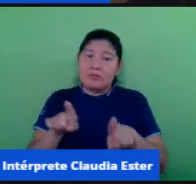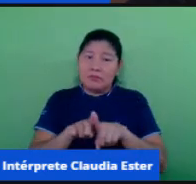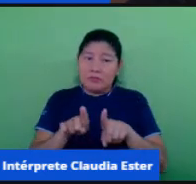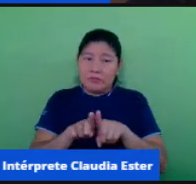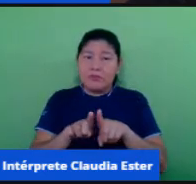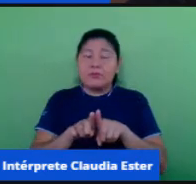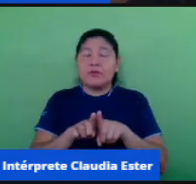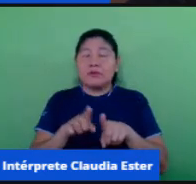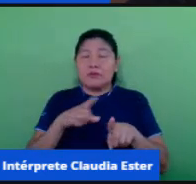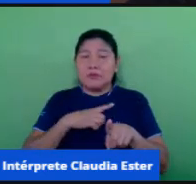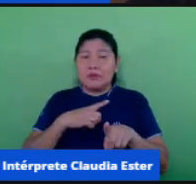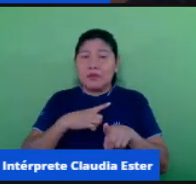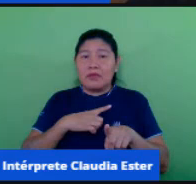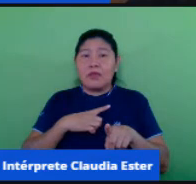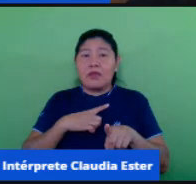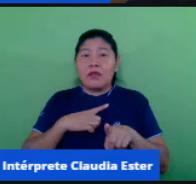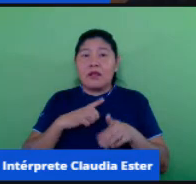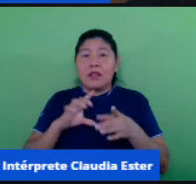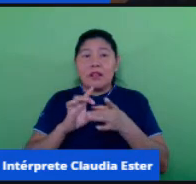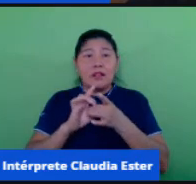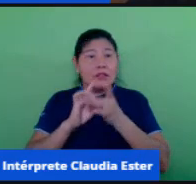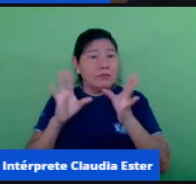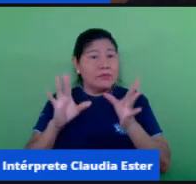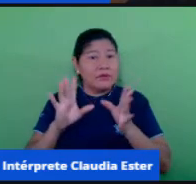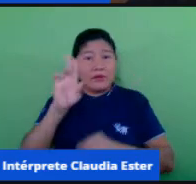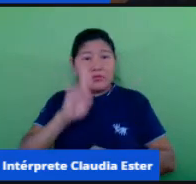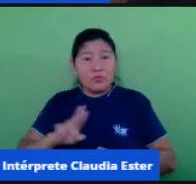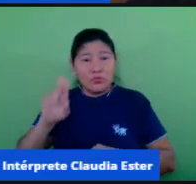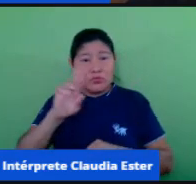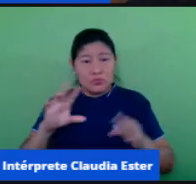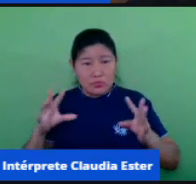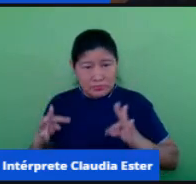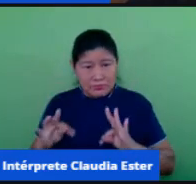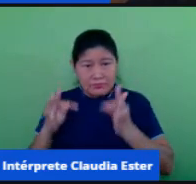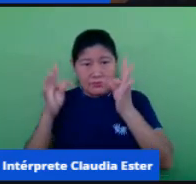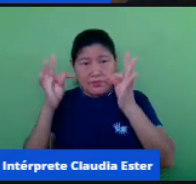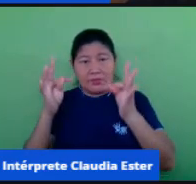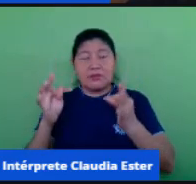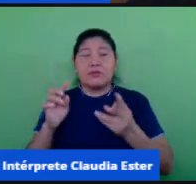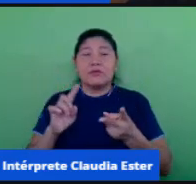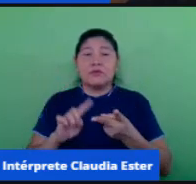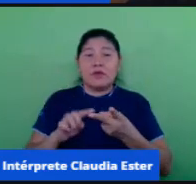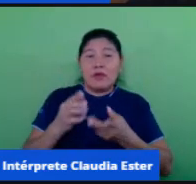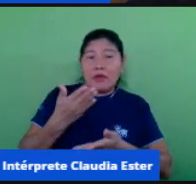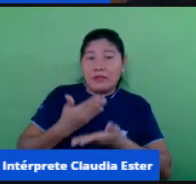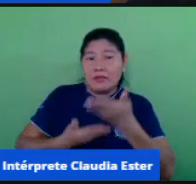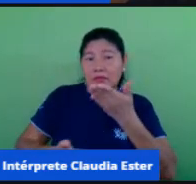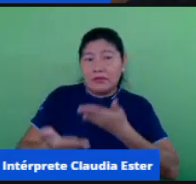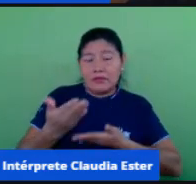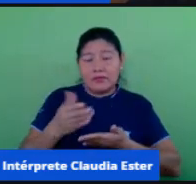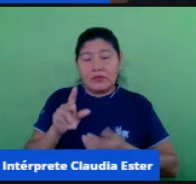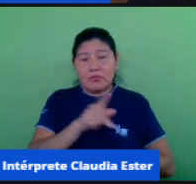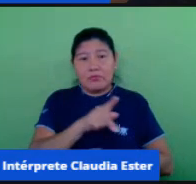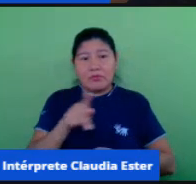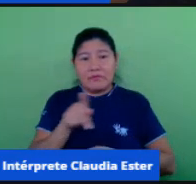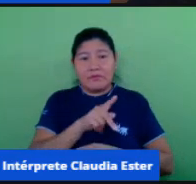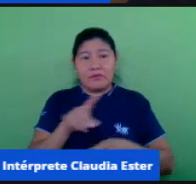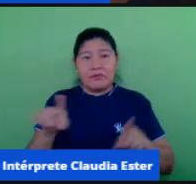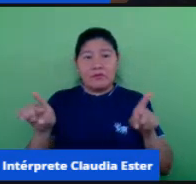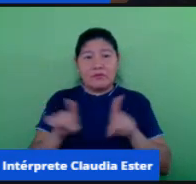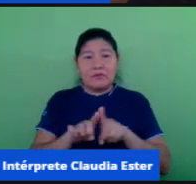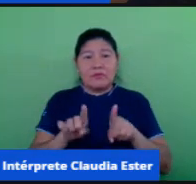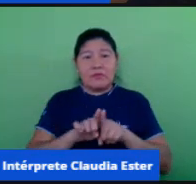face às tecnologias que nós já conversamos né e a mediação pedagógica é um outro